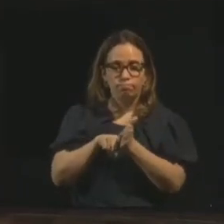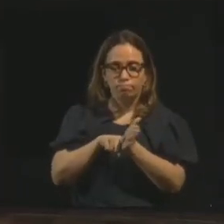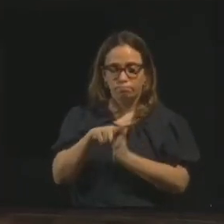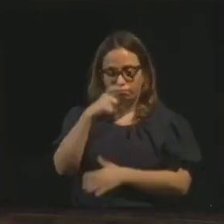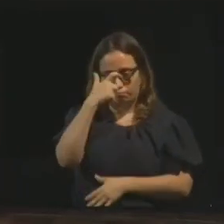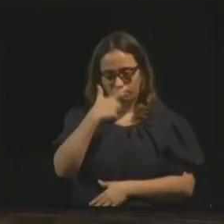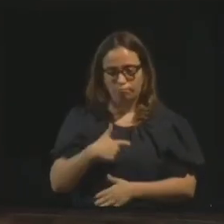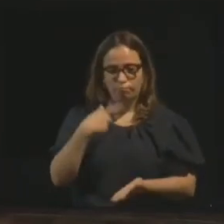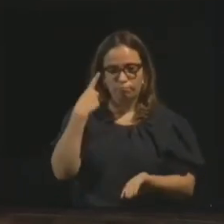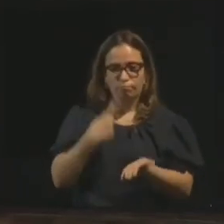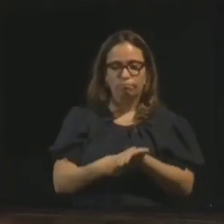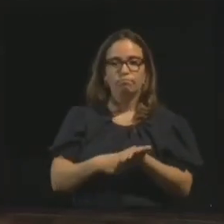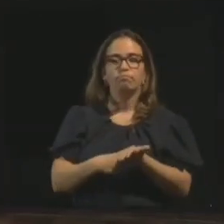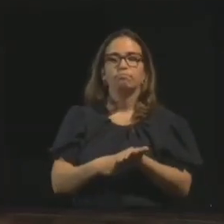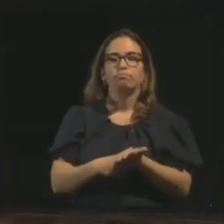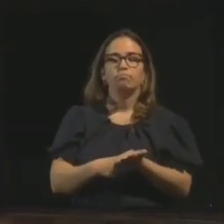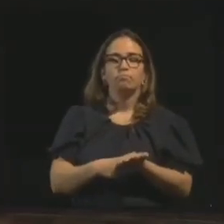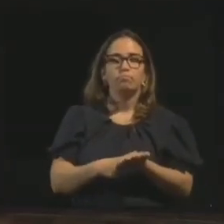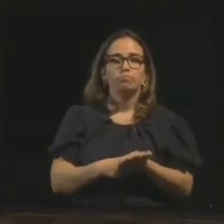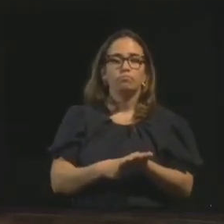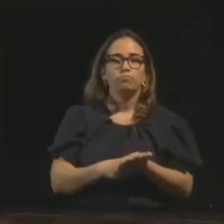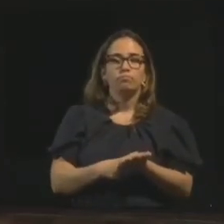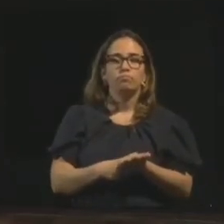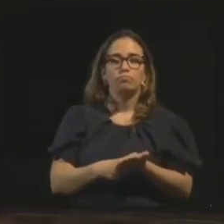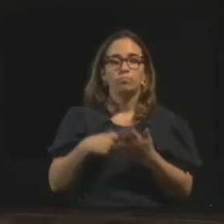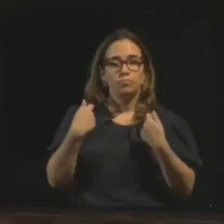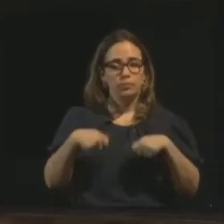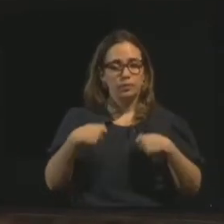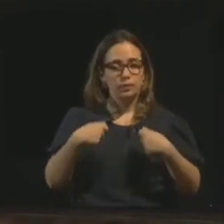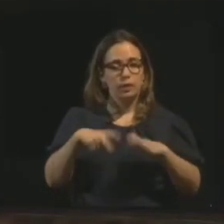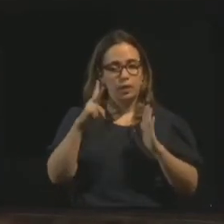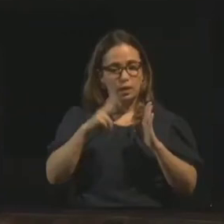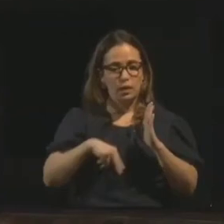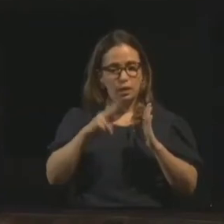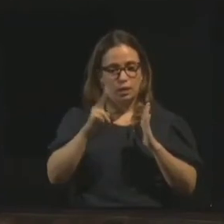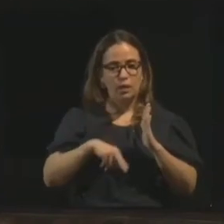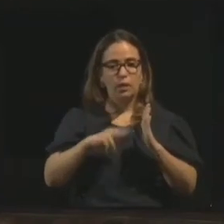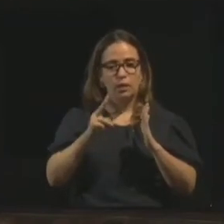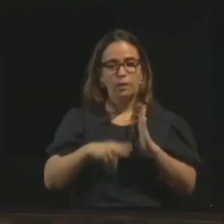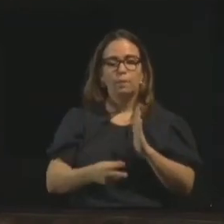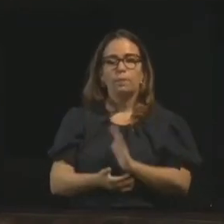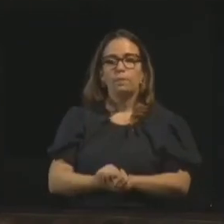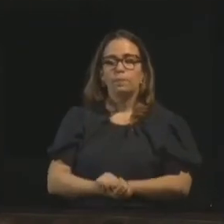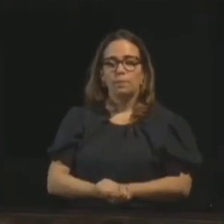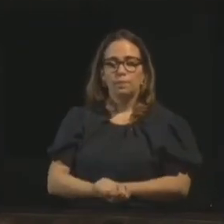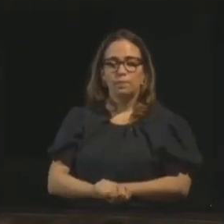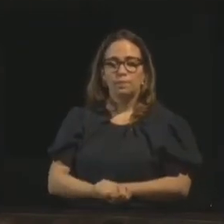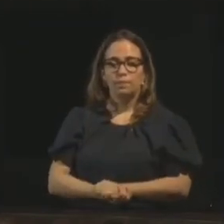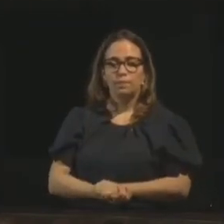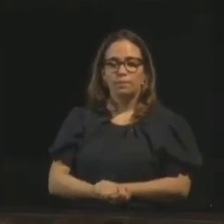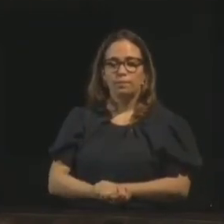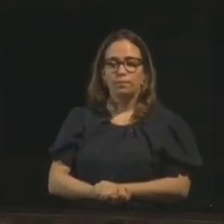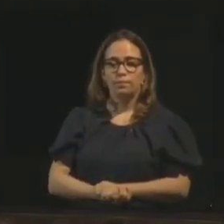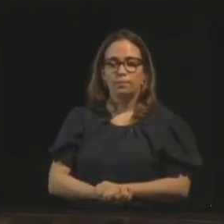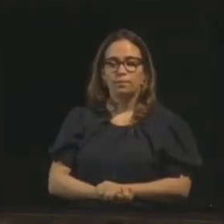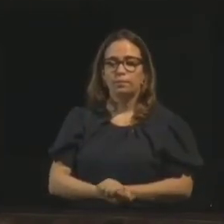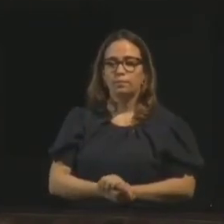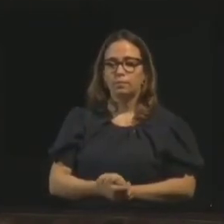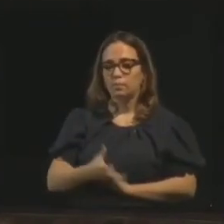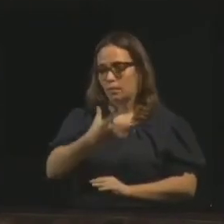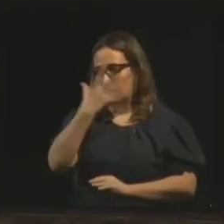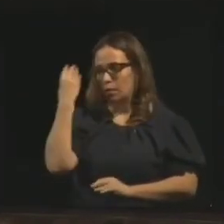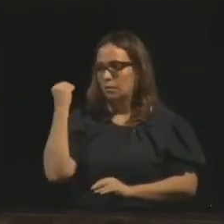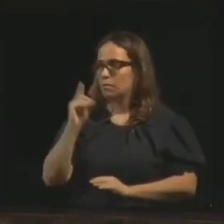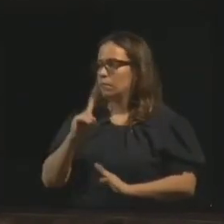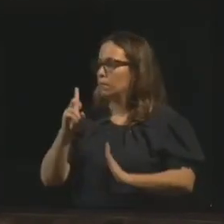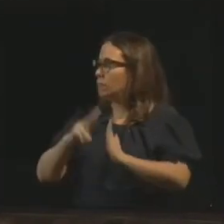nas questões 919 e 919A. Tem que ler a seguinte também, pessoal. Devia ser uma numeração diferente, pessoal, não esquecer de ler.